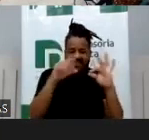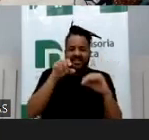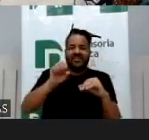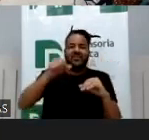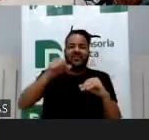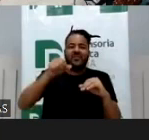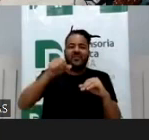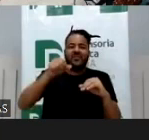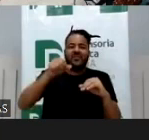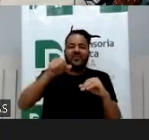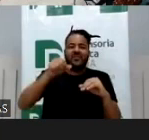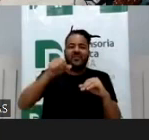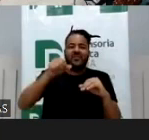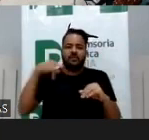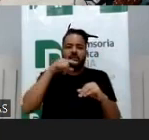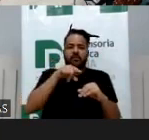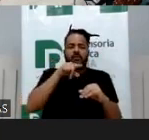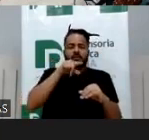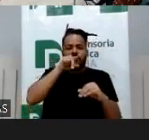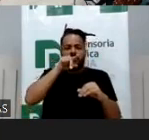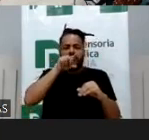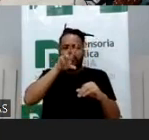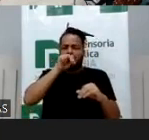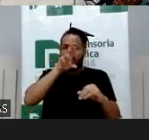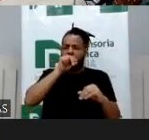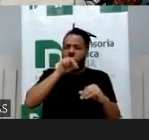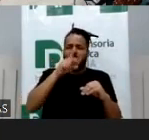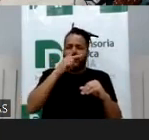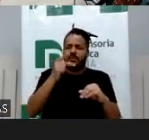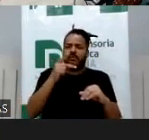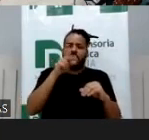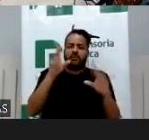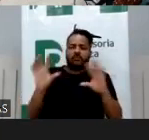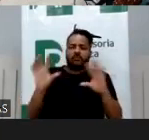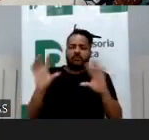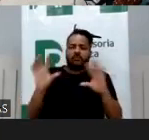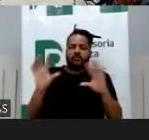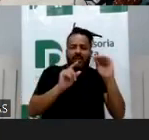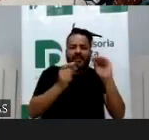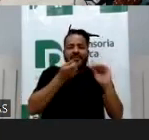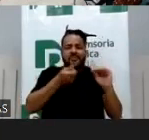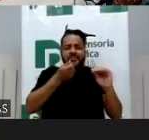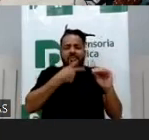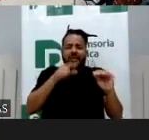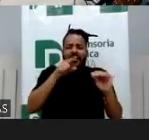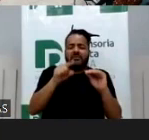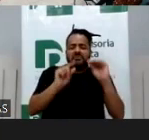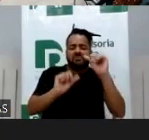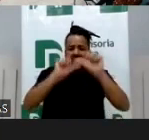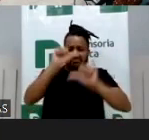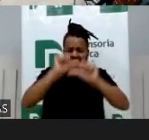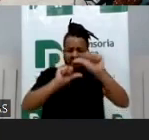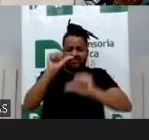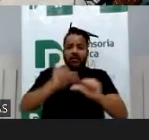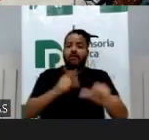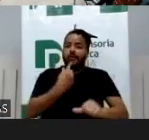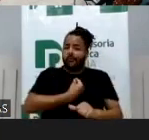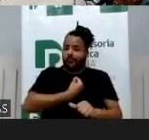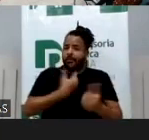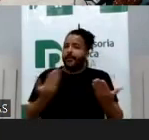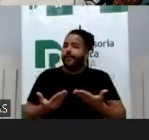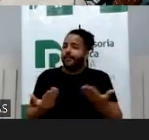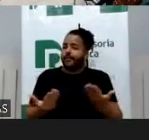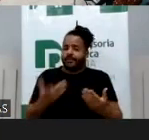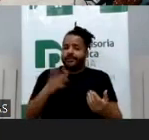né, aquela rede que se botava várias coisinhas engraçadinhas, entre aspas, e existe hoje, Adriano, um contingente de